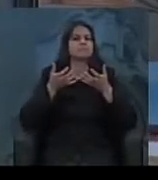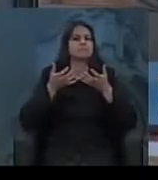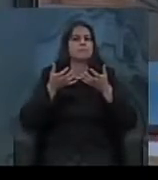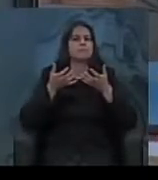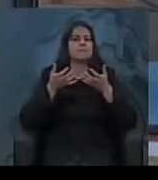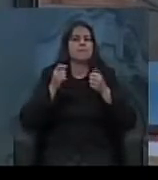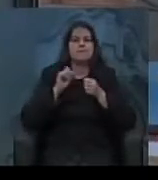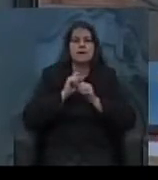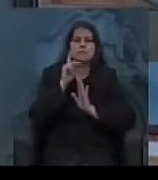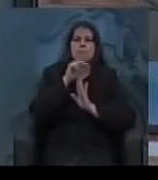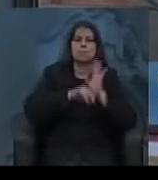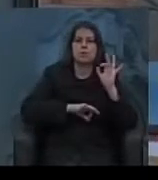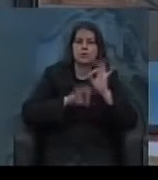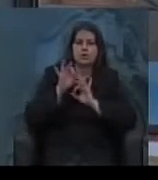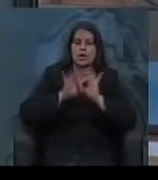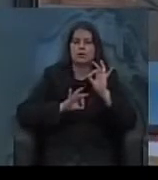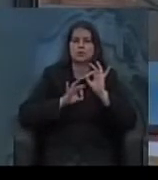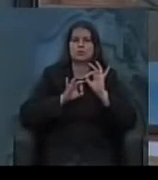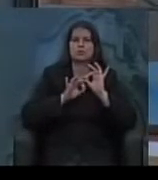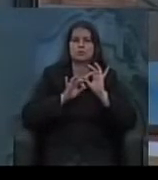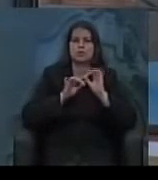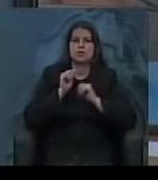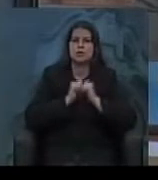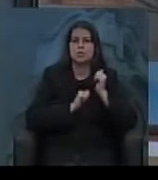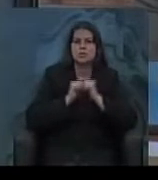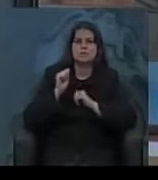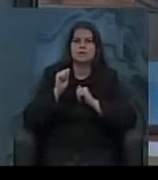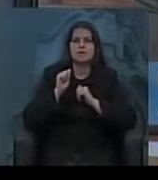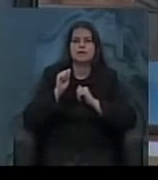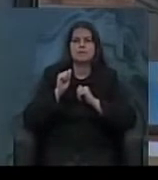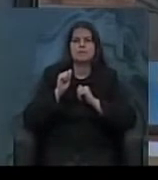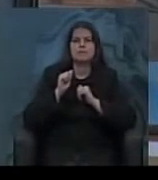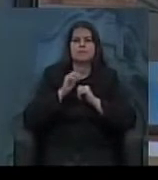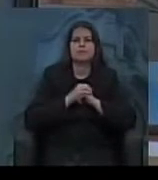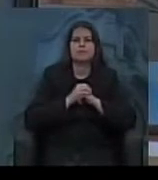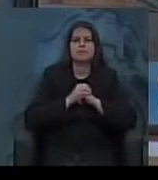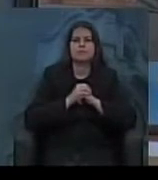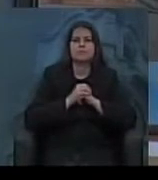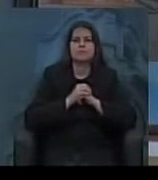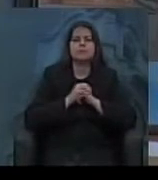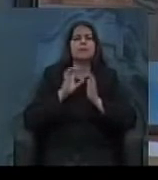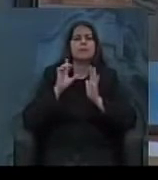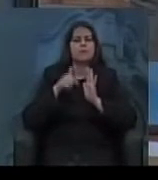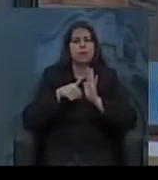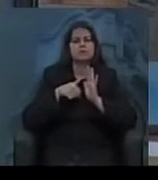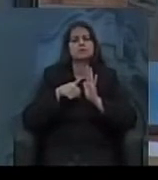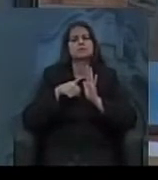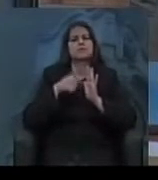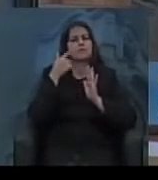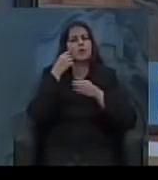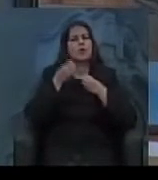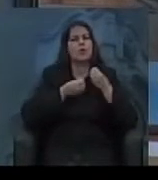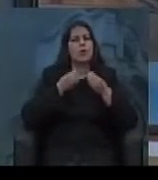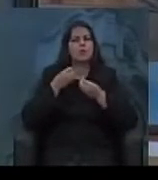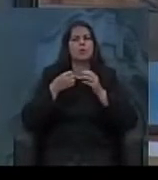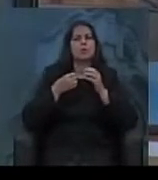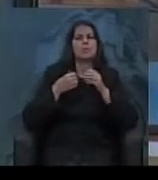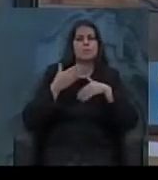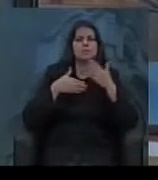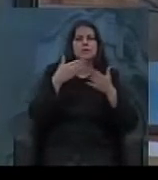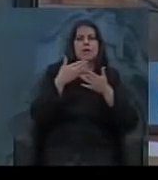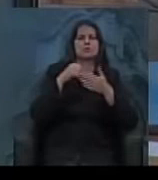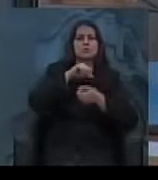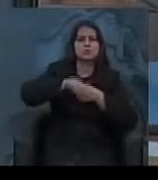elaboração de um projeto de industrialização, que vai ser abatizado até pela Conceição Tavares a questão do processo de substituição de